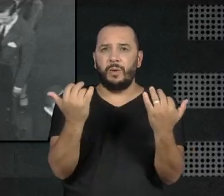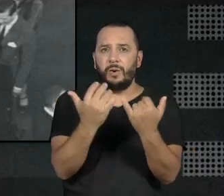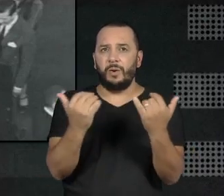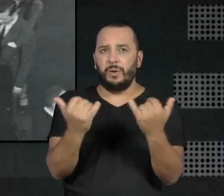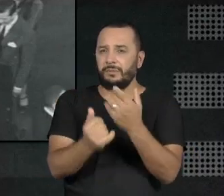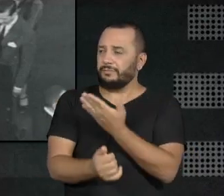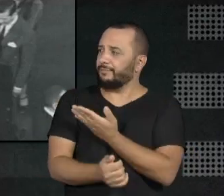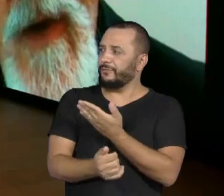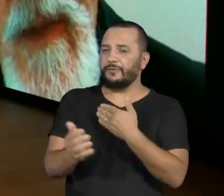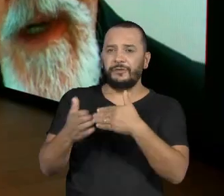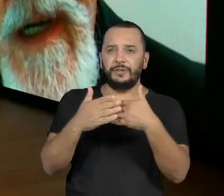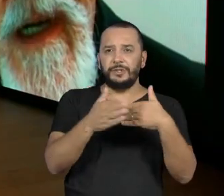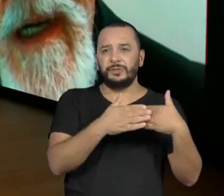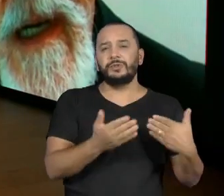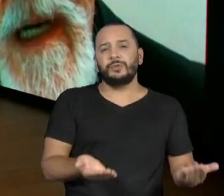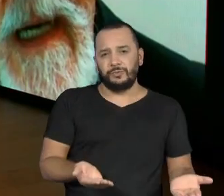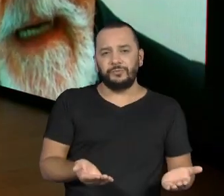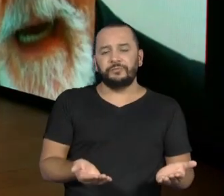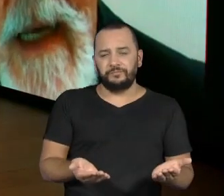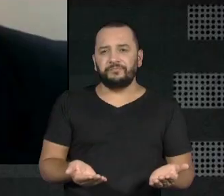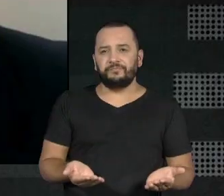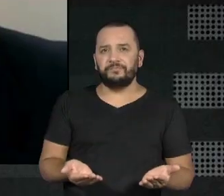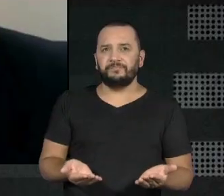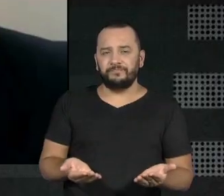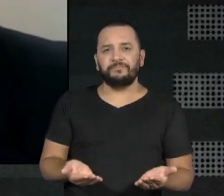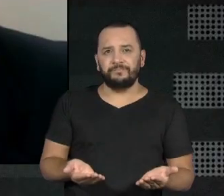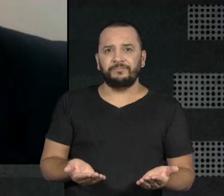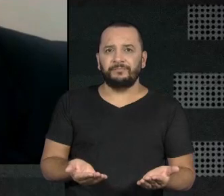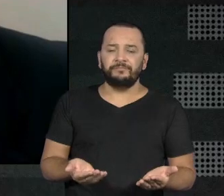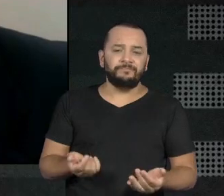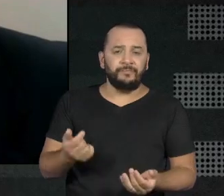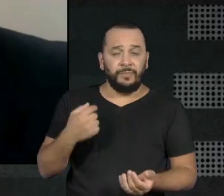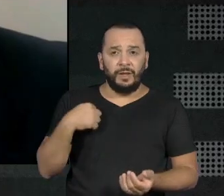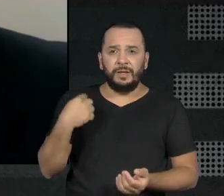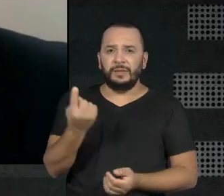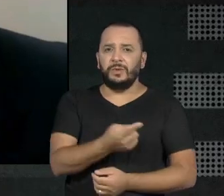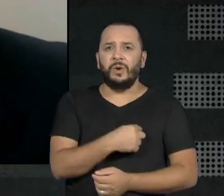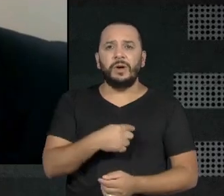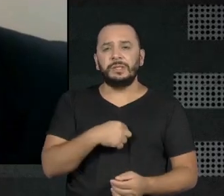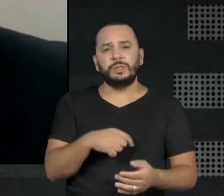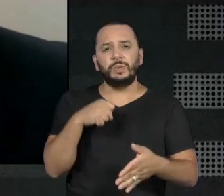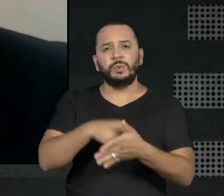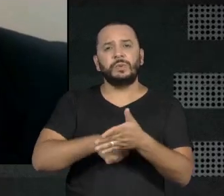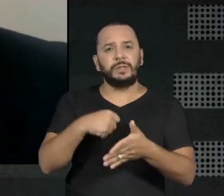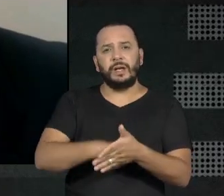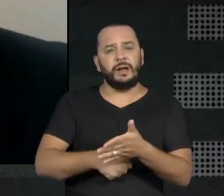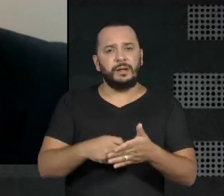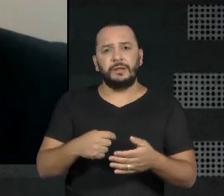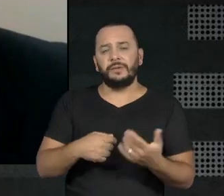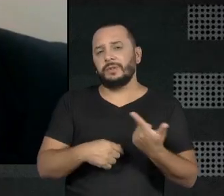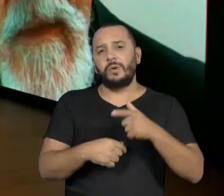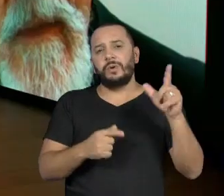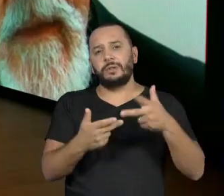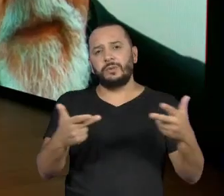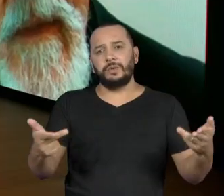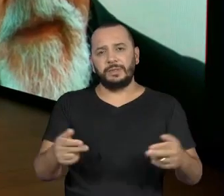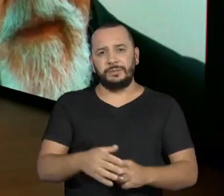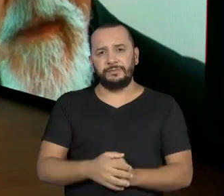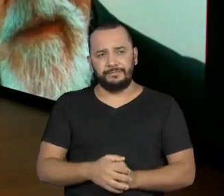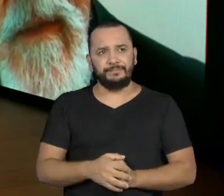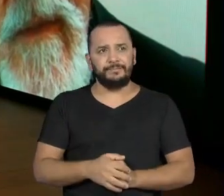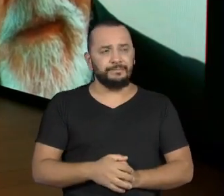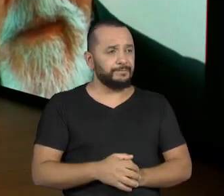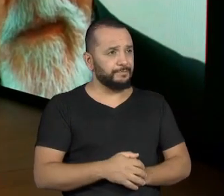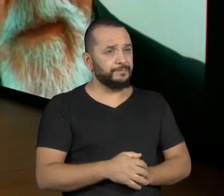boa, eu acho. Me deu uma razão para poder lutar, né, por eles. E por mim também. Agora, você